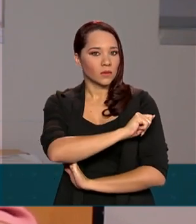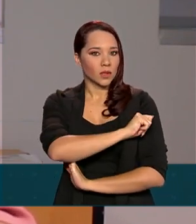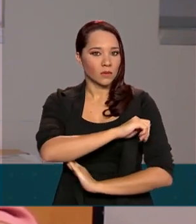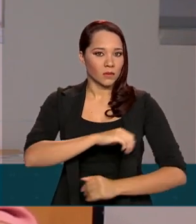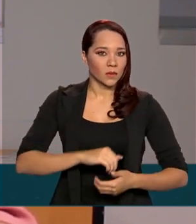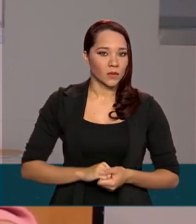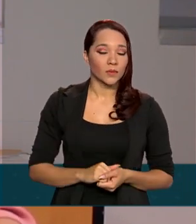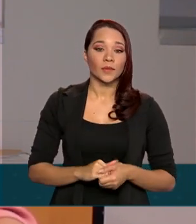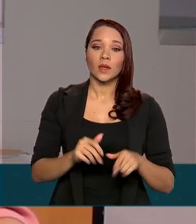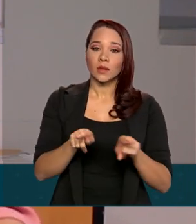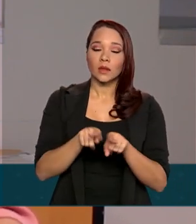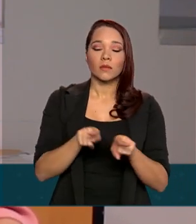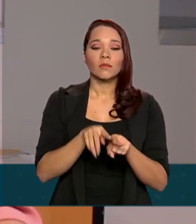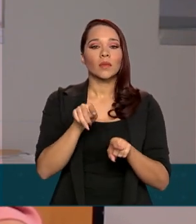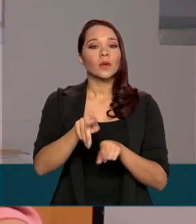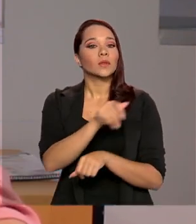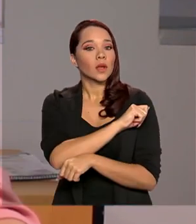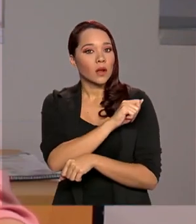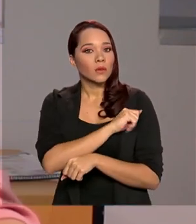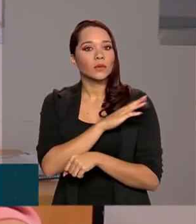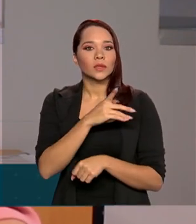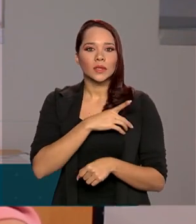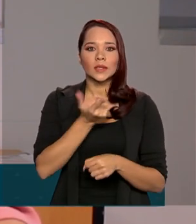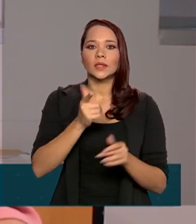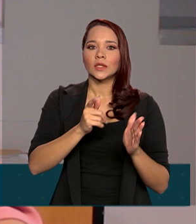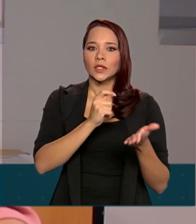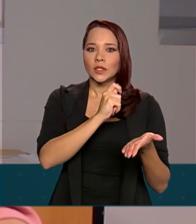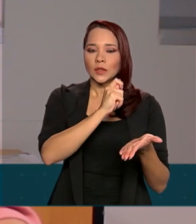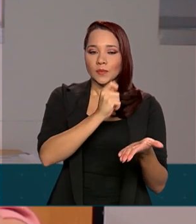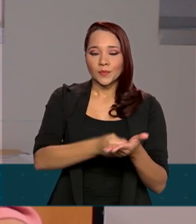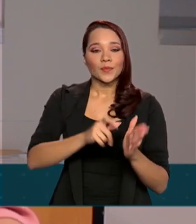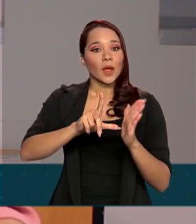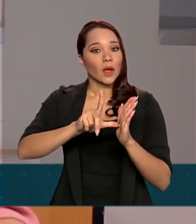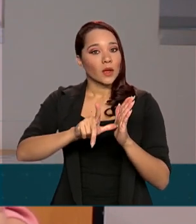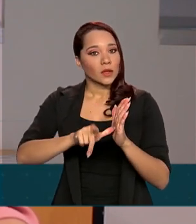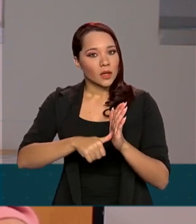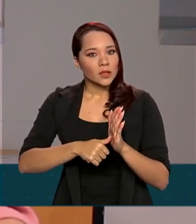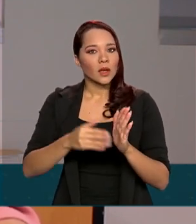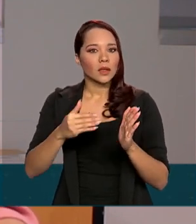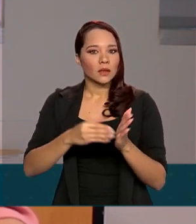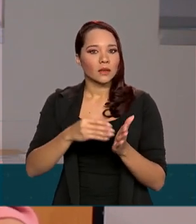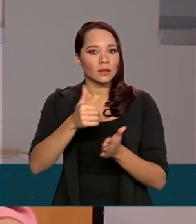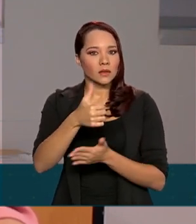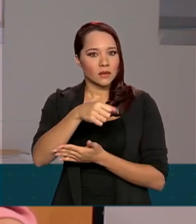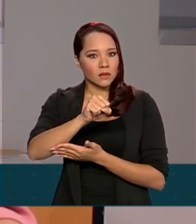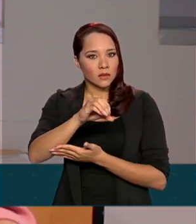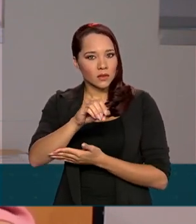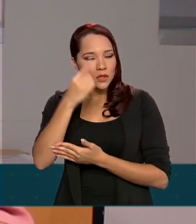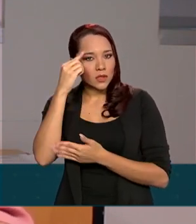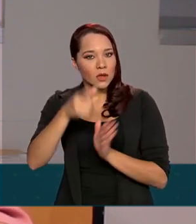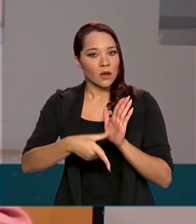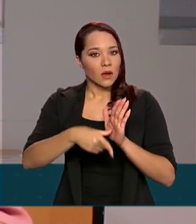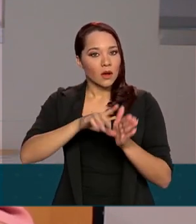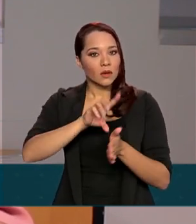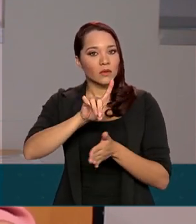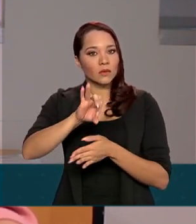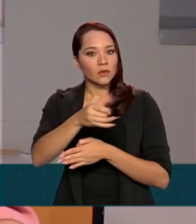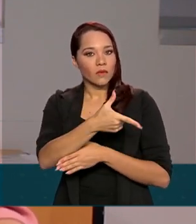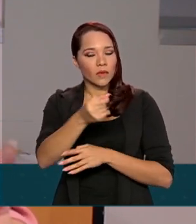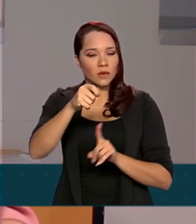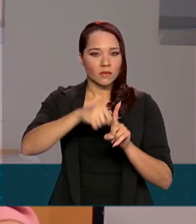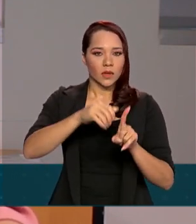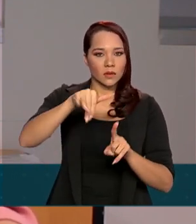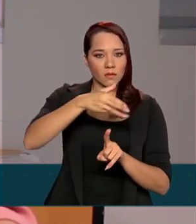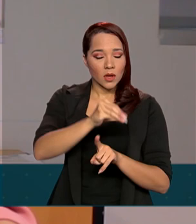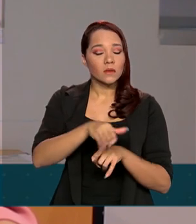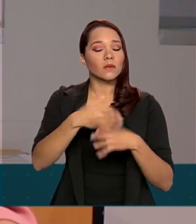incluindo aqueles que estavam inadimplentes, até 180 dias antes do dia 20 de março, quando